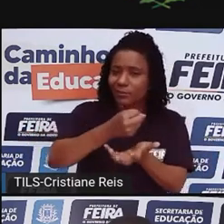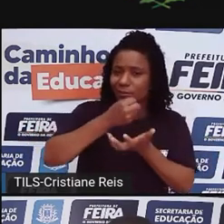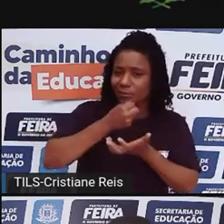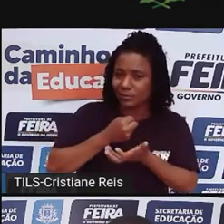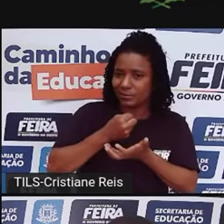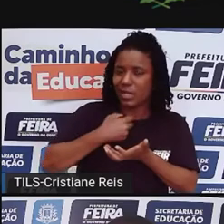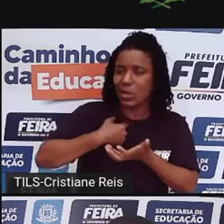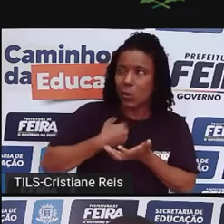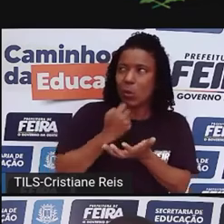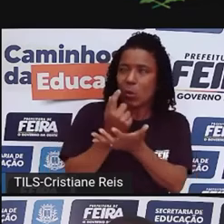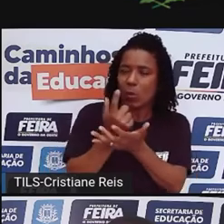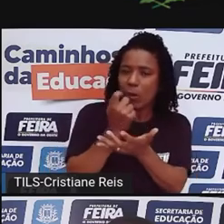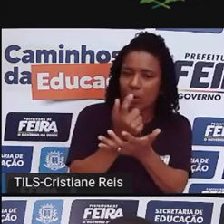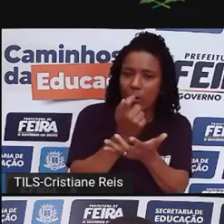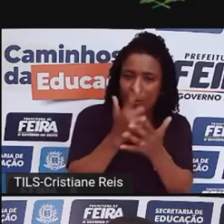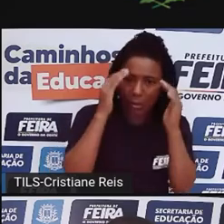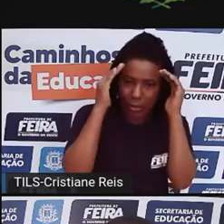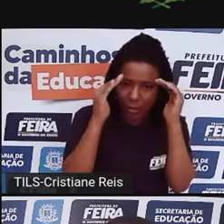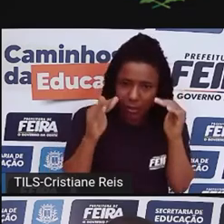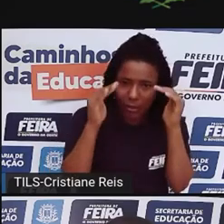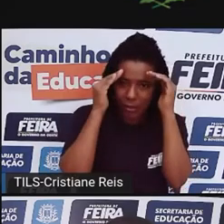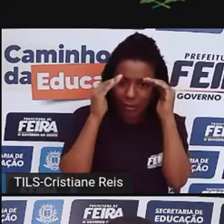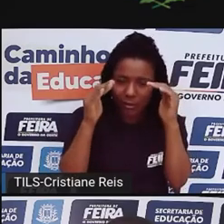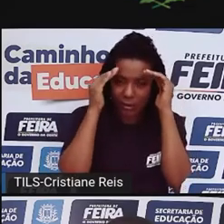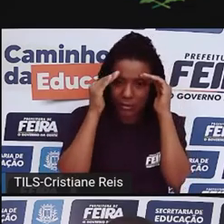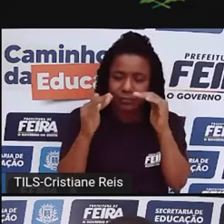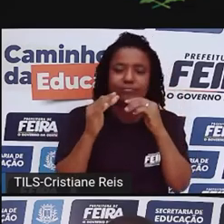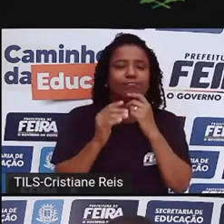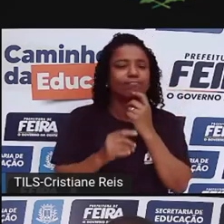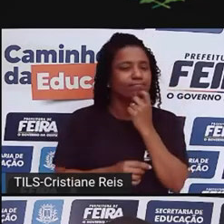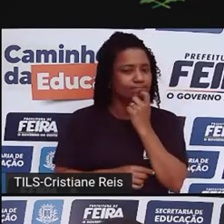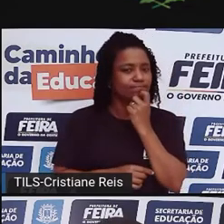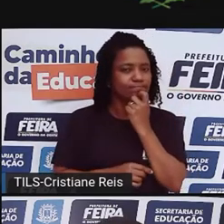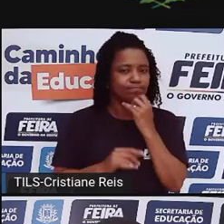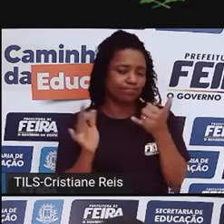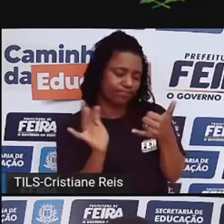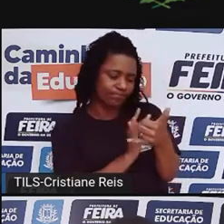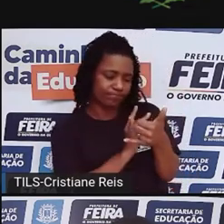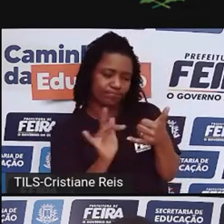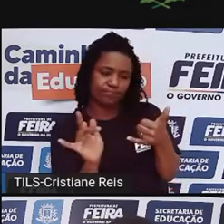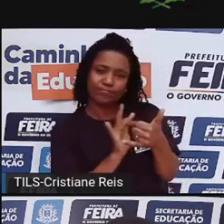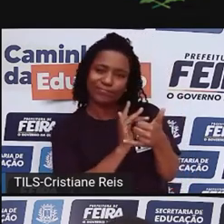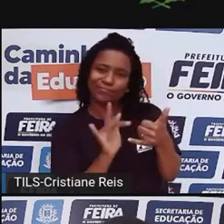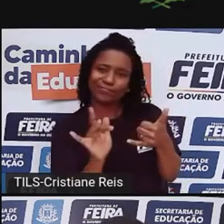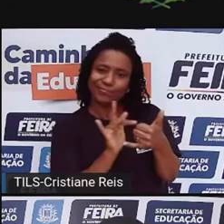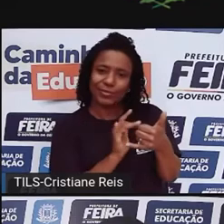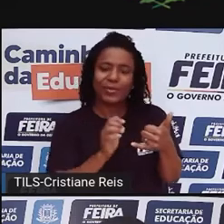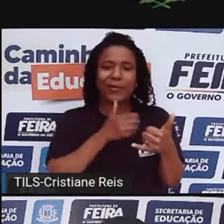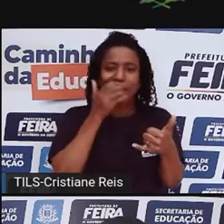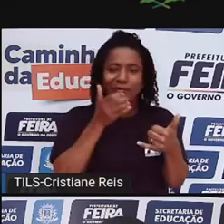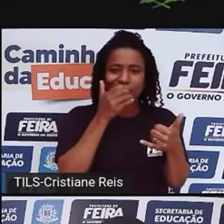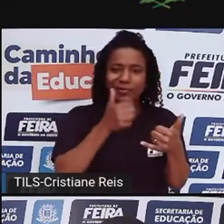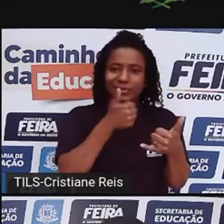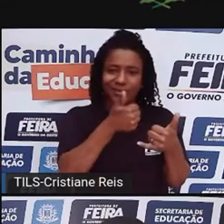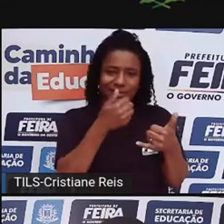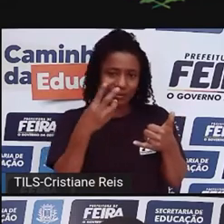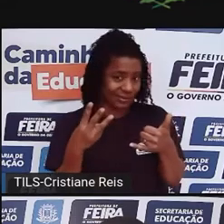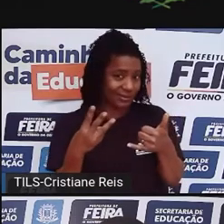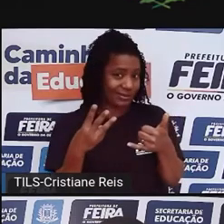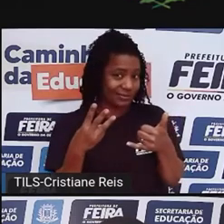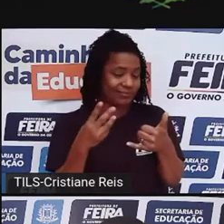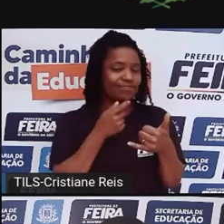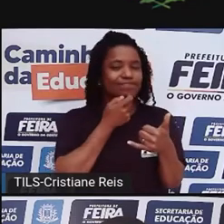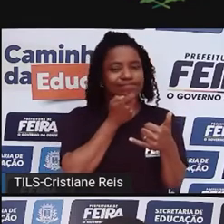existência? Por qual motivo eu preciso ter um iPhone 13? É uma pergunta, leva essa reflexão. Por qual